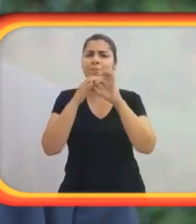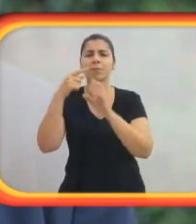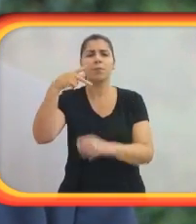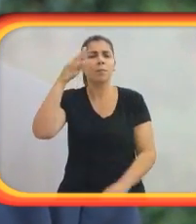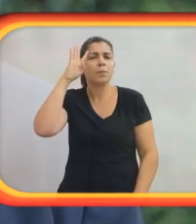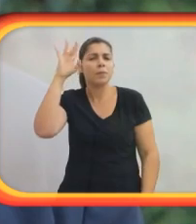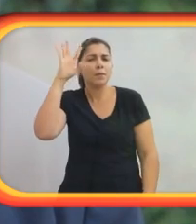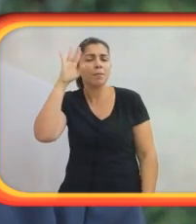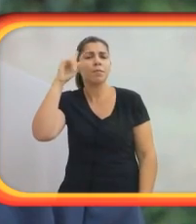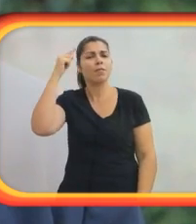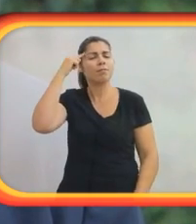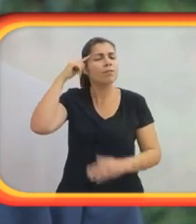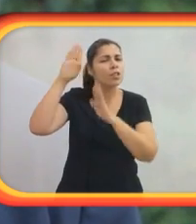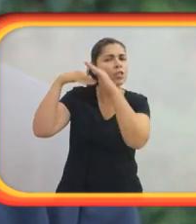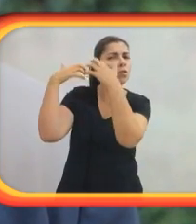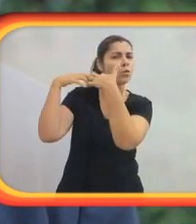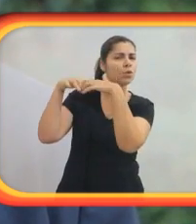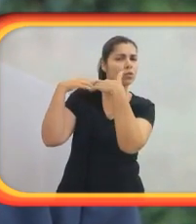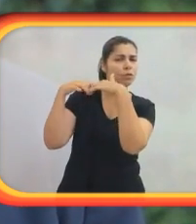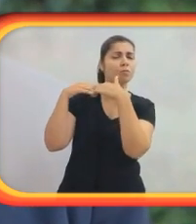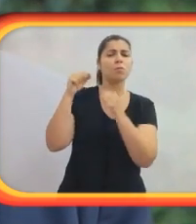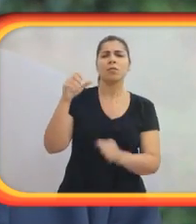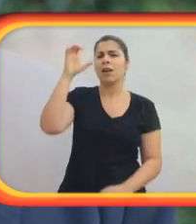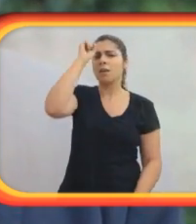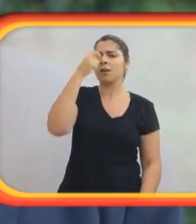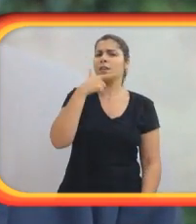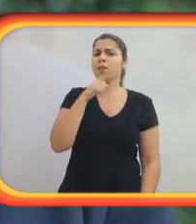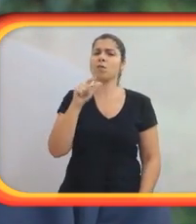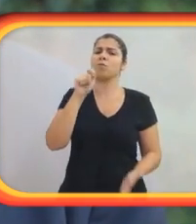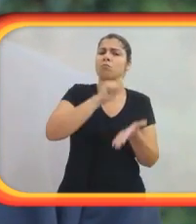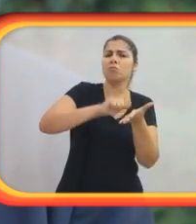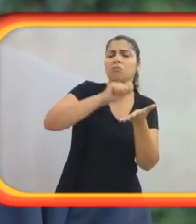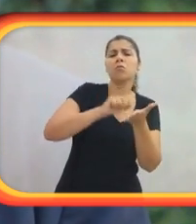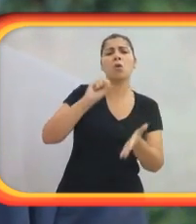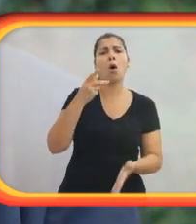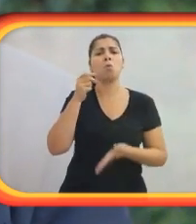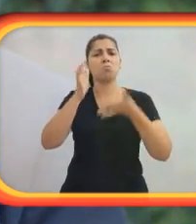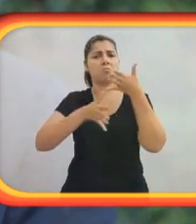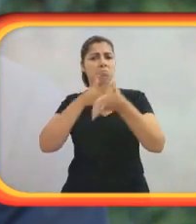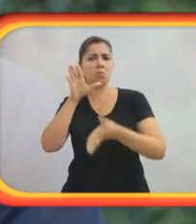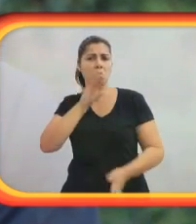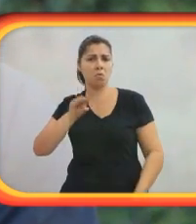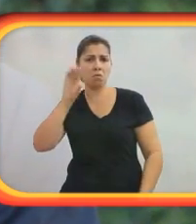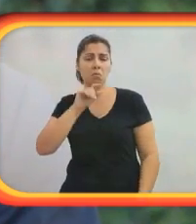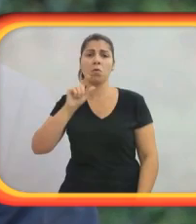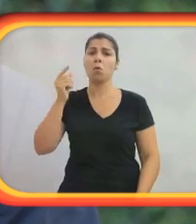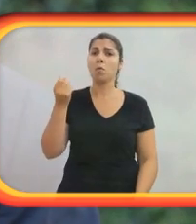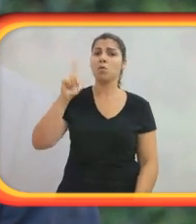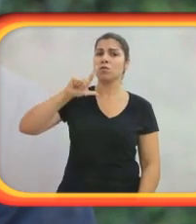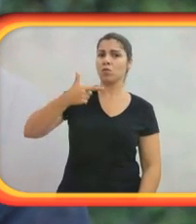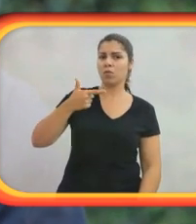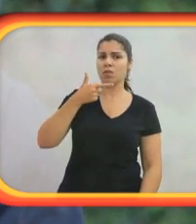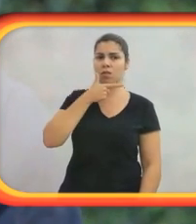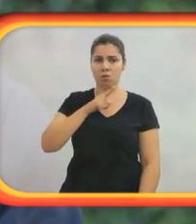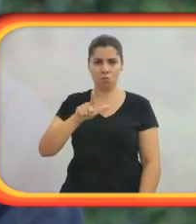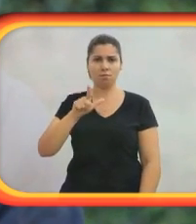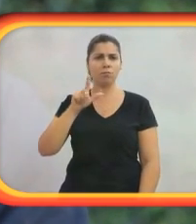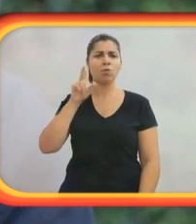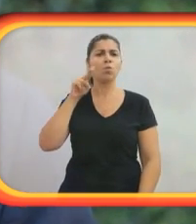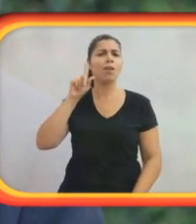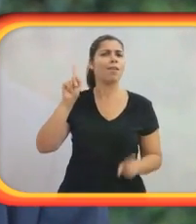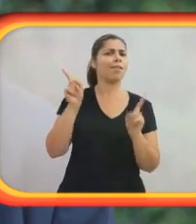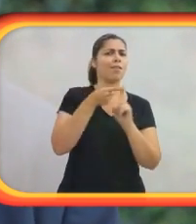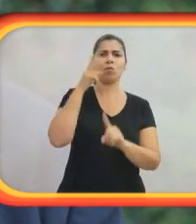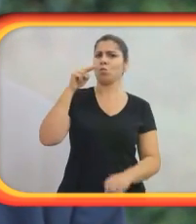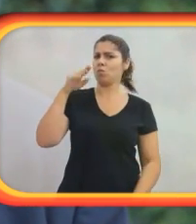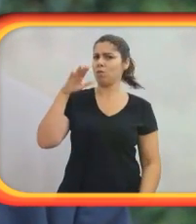e o desenvolvimento cognitivo. E pode aprender a língua escrita ou oral, caso consiga, como segunda língua